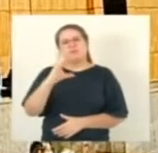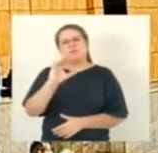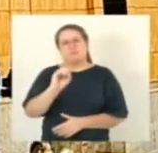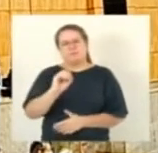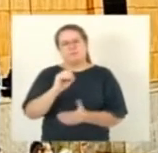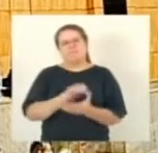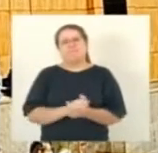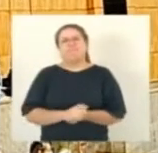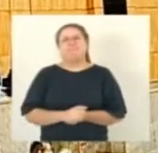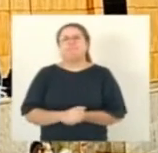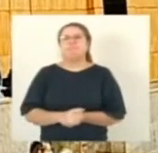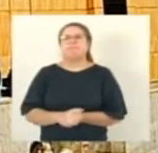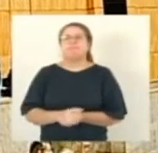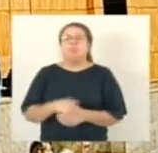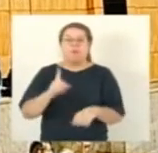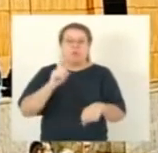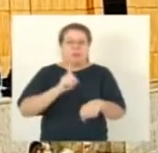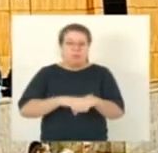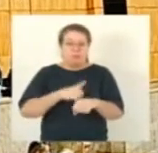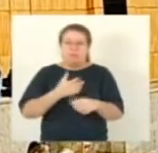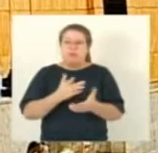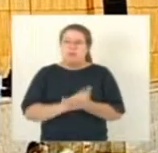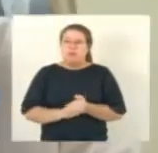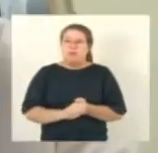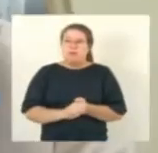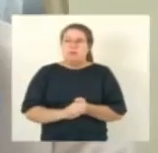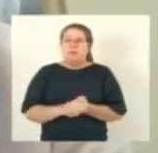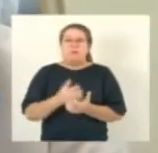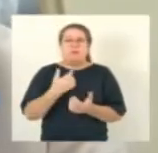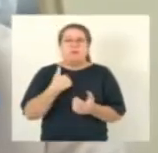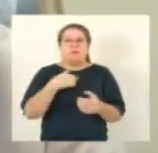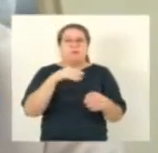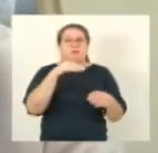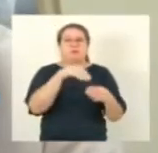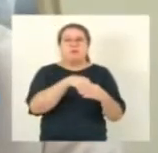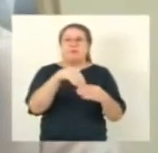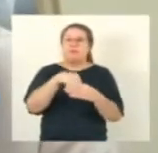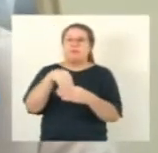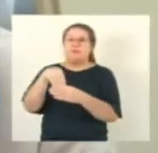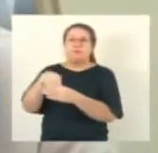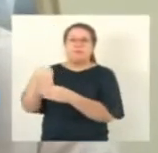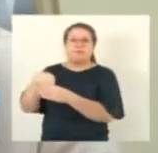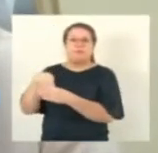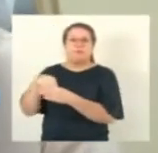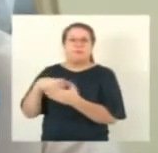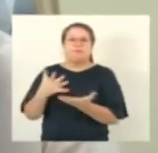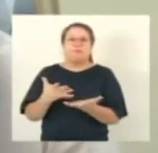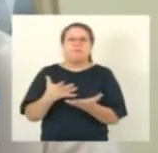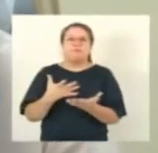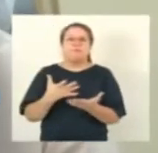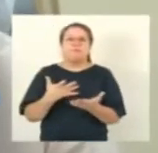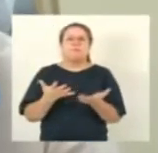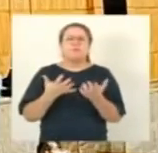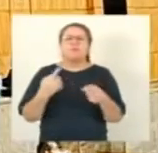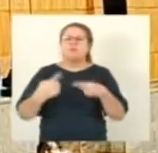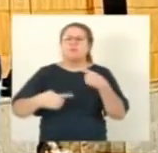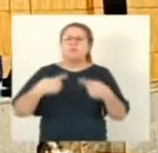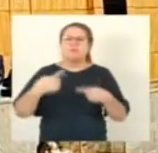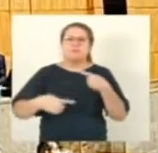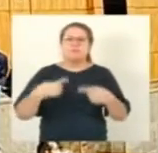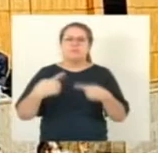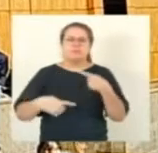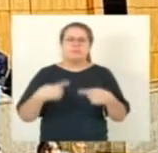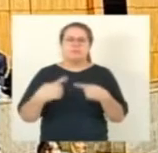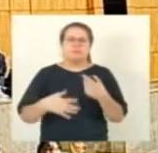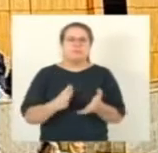É o que relato. Nesse momento, passa a colher os votos. É a lei, eu gostaria de discutir, Presidente. Vossa Excelência, eu nem